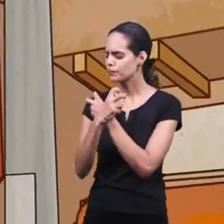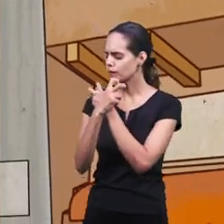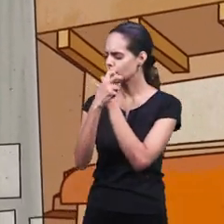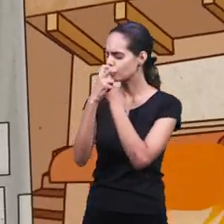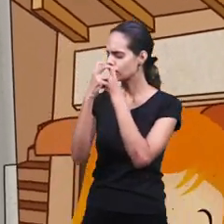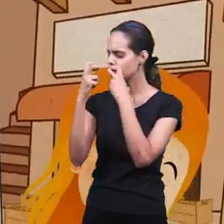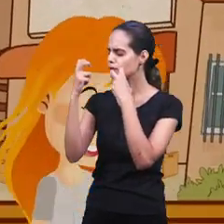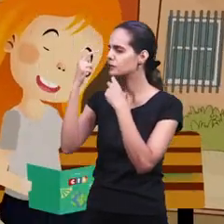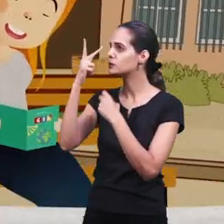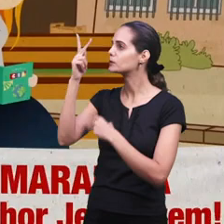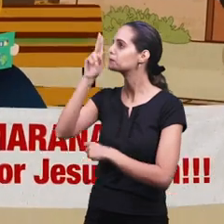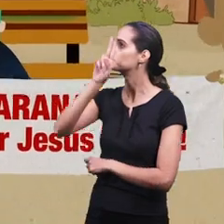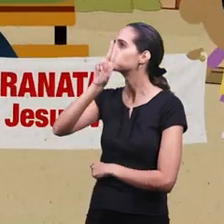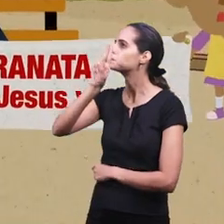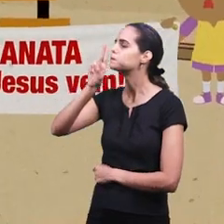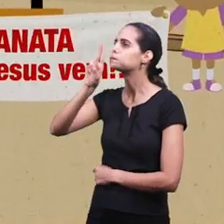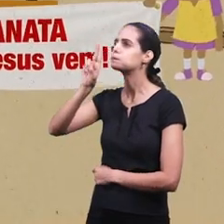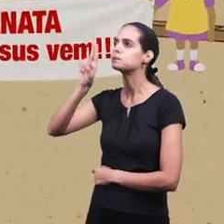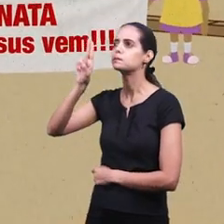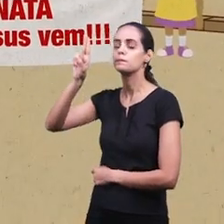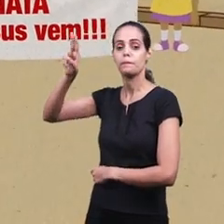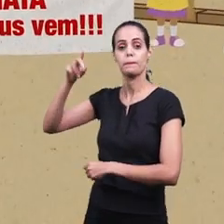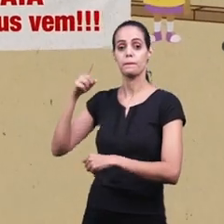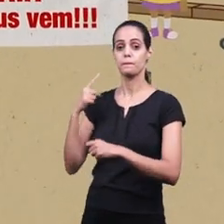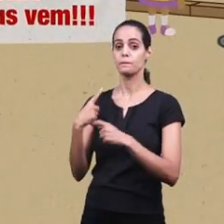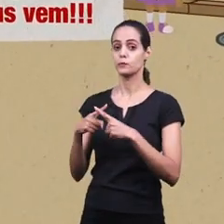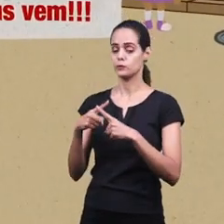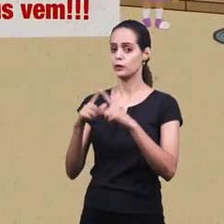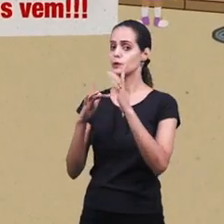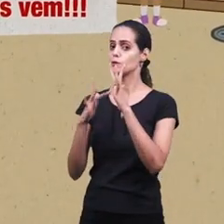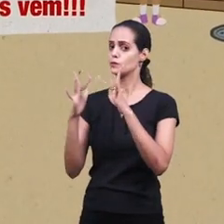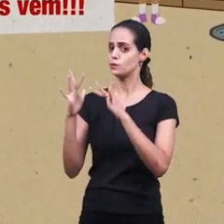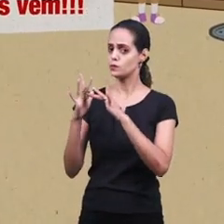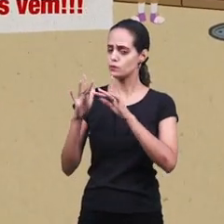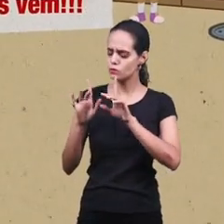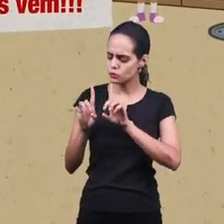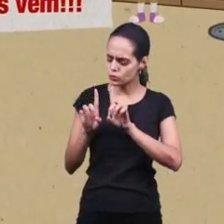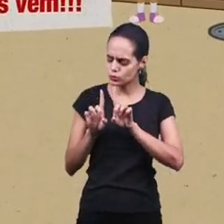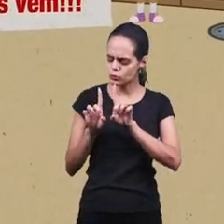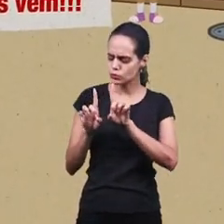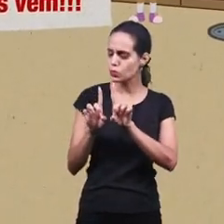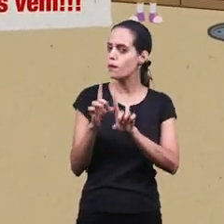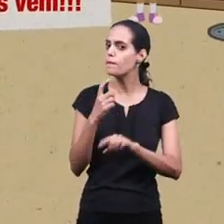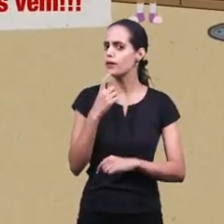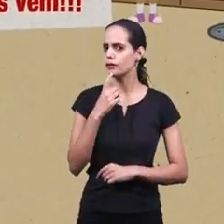Invocai-o enquanto está perto